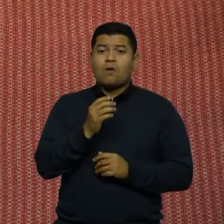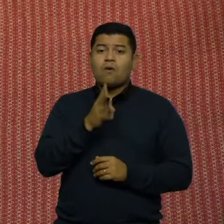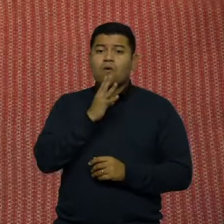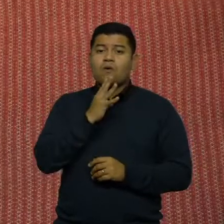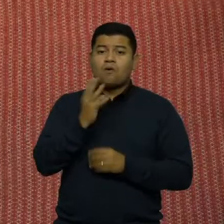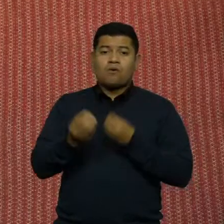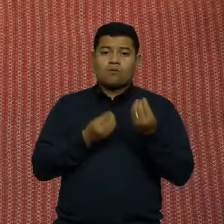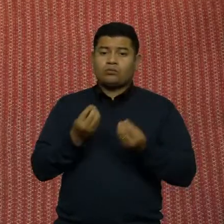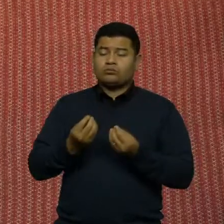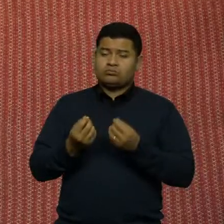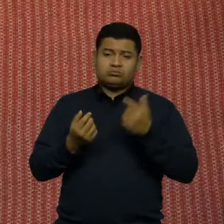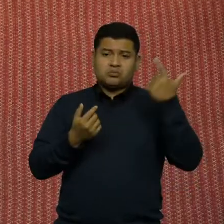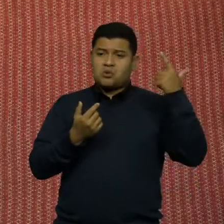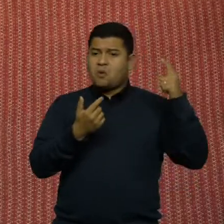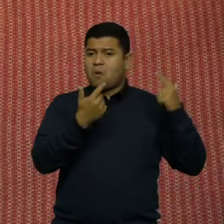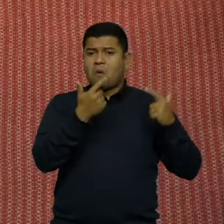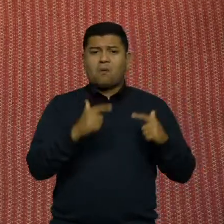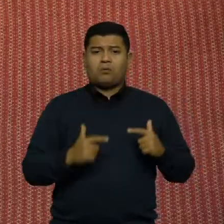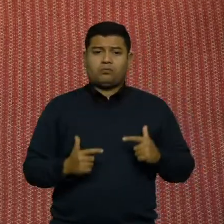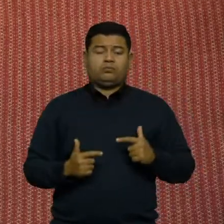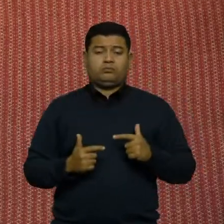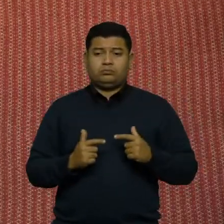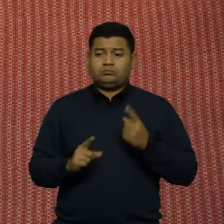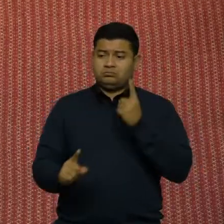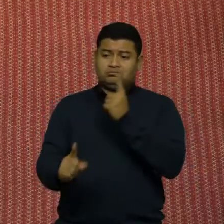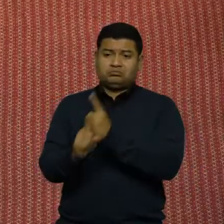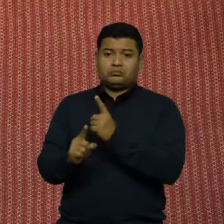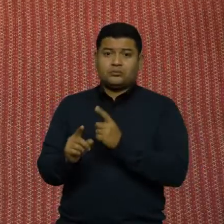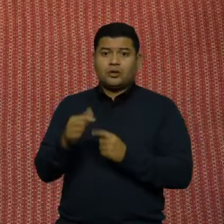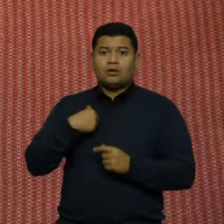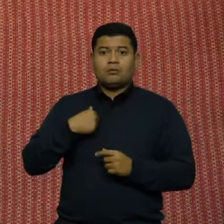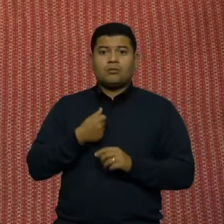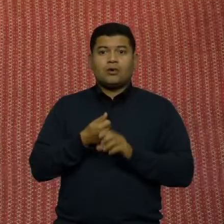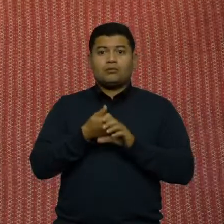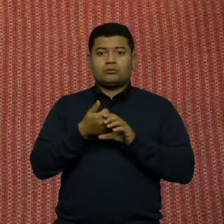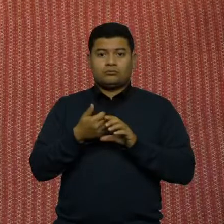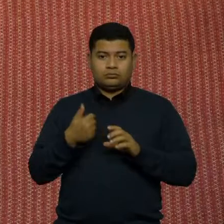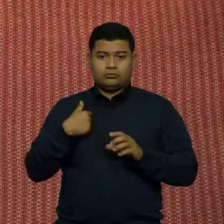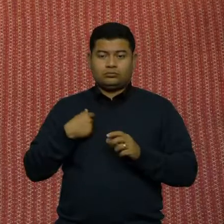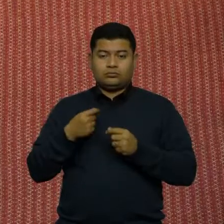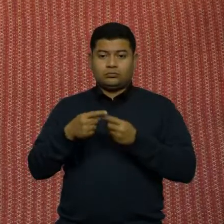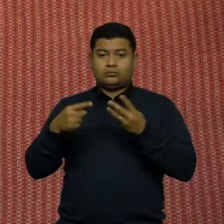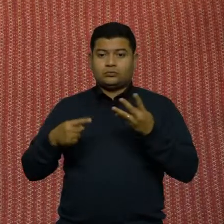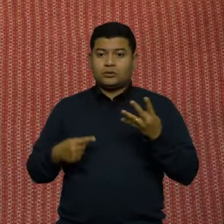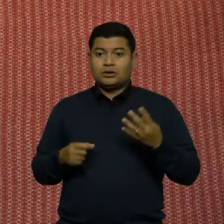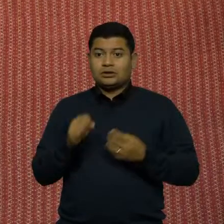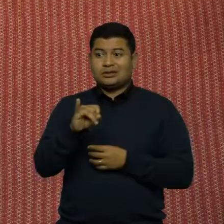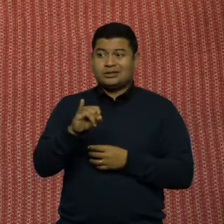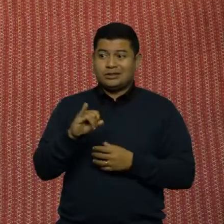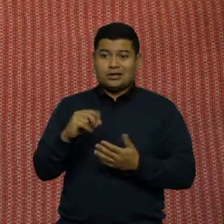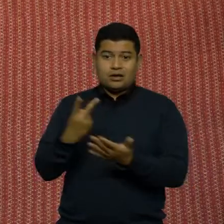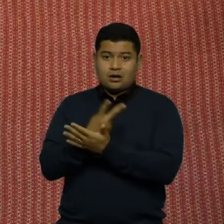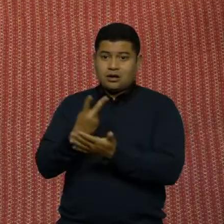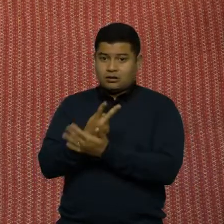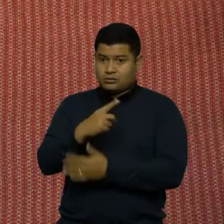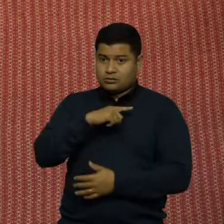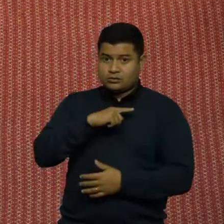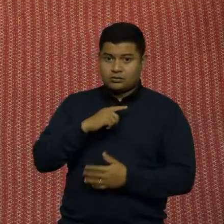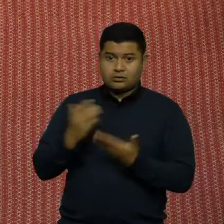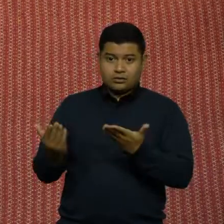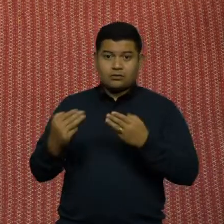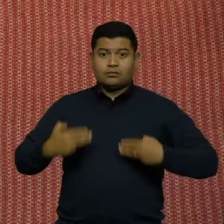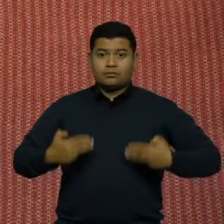circunstâncias. Então, o meu critério não é esse. Se tiver alguma irregularidade, que o Ministério da